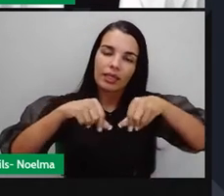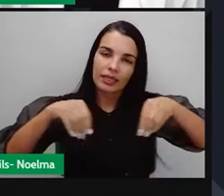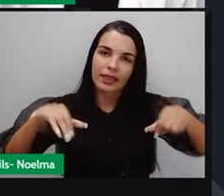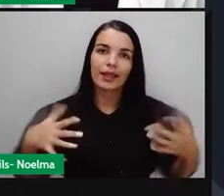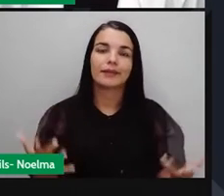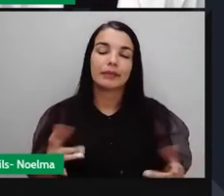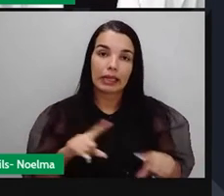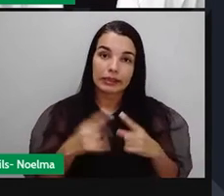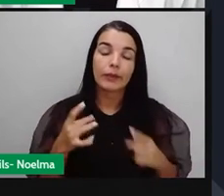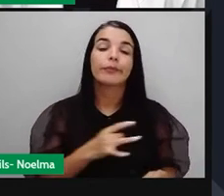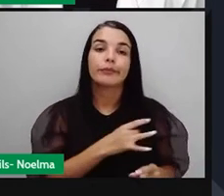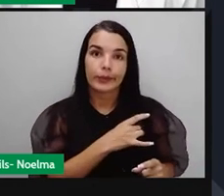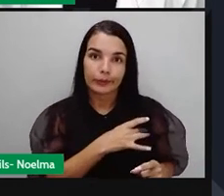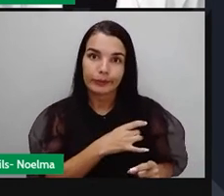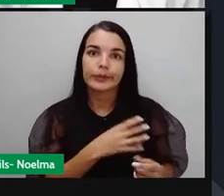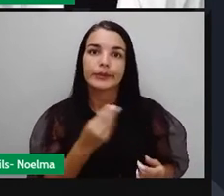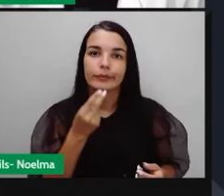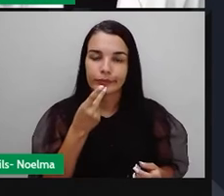época.